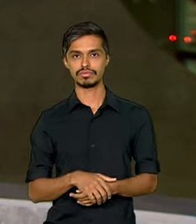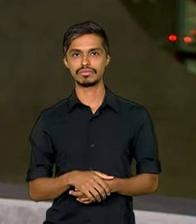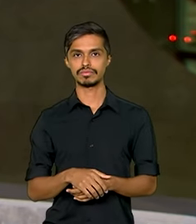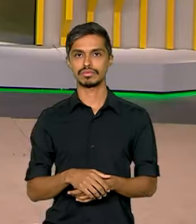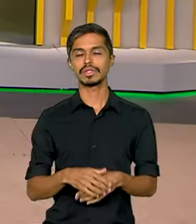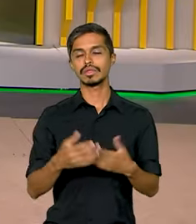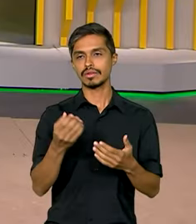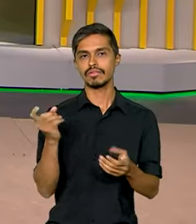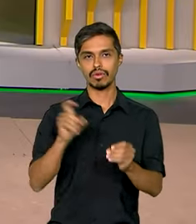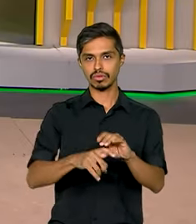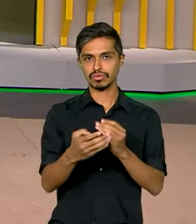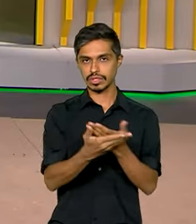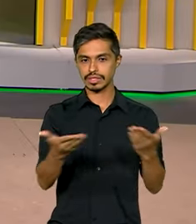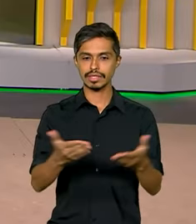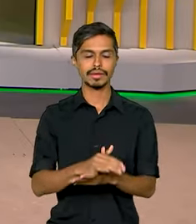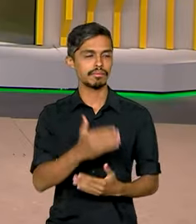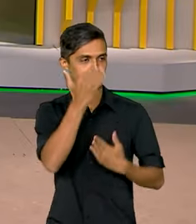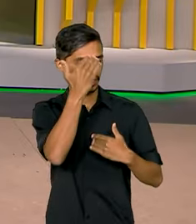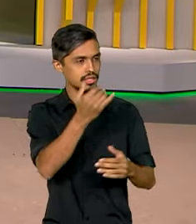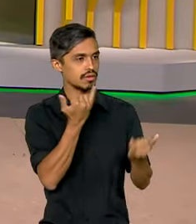com vocês. Obrigada pelas informações, Pablo.